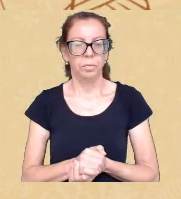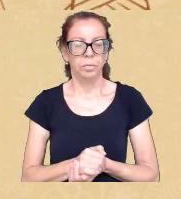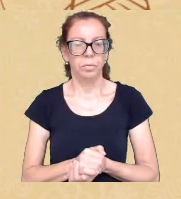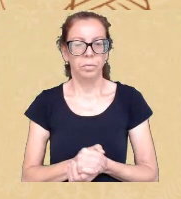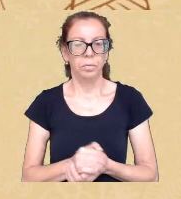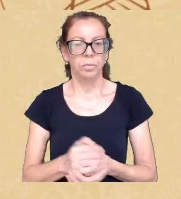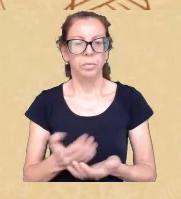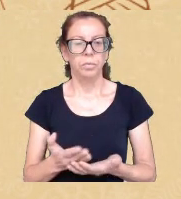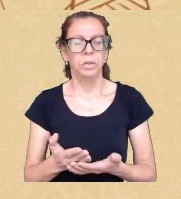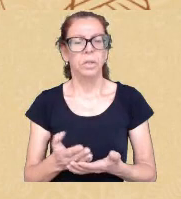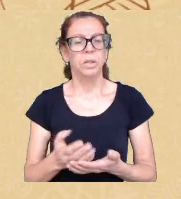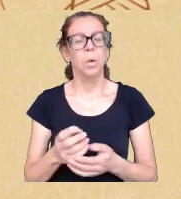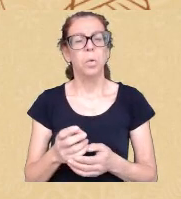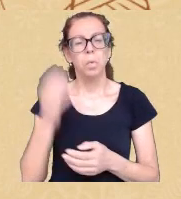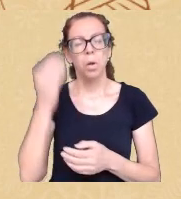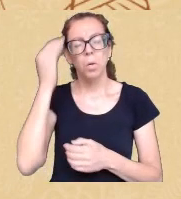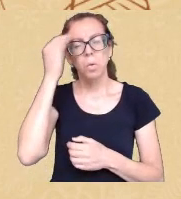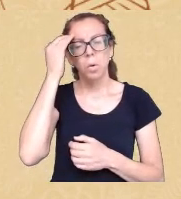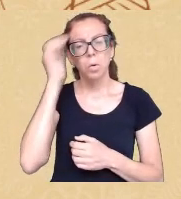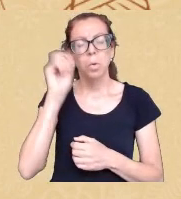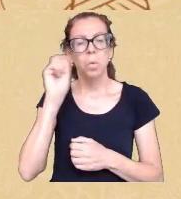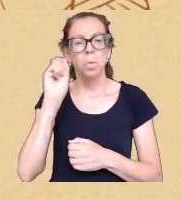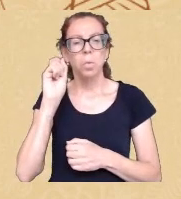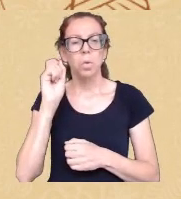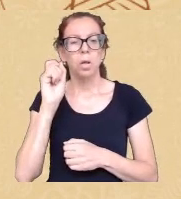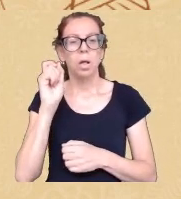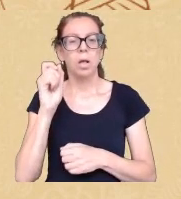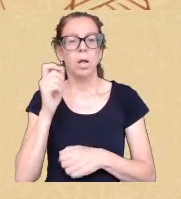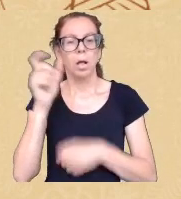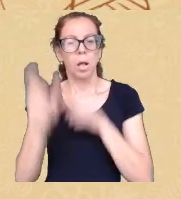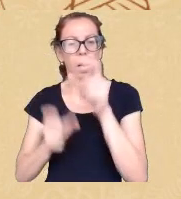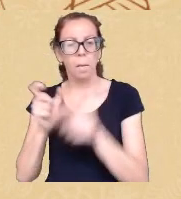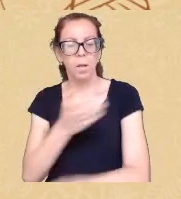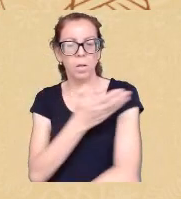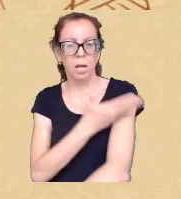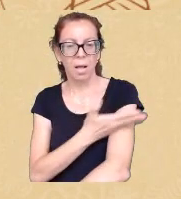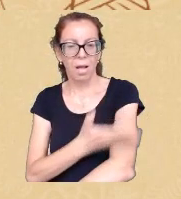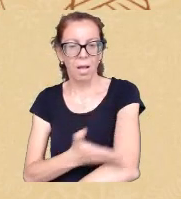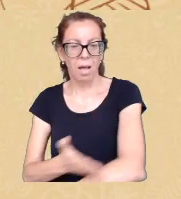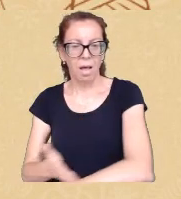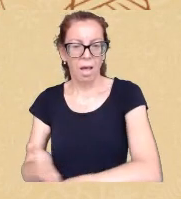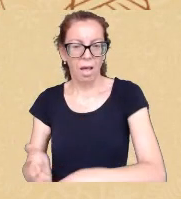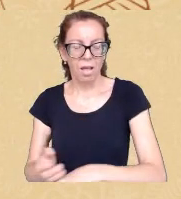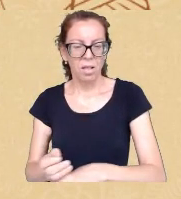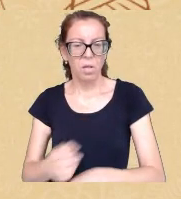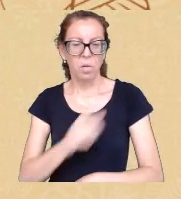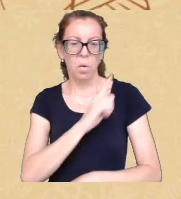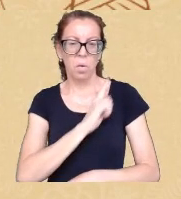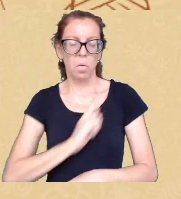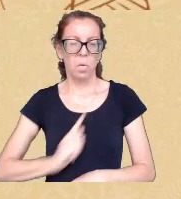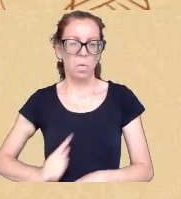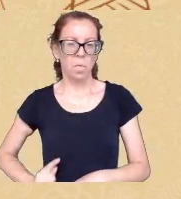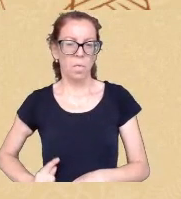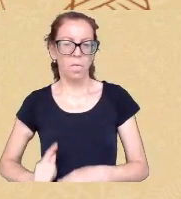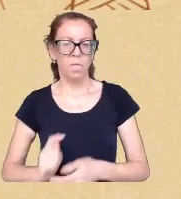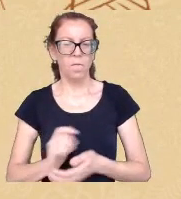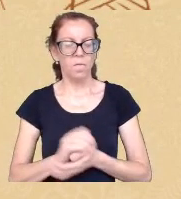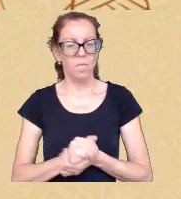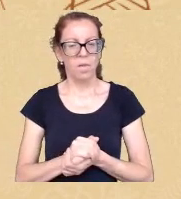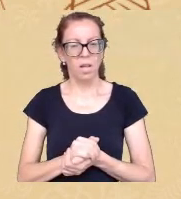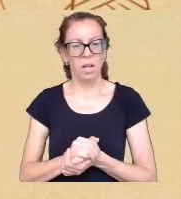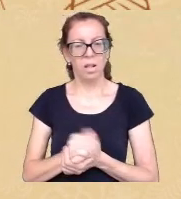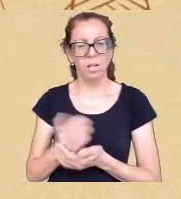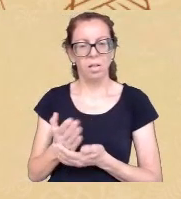entende muito de discurso até porque a direita é meio burra de discurso mas a direita entende bem que é um soco na